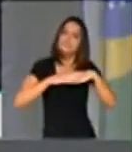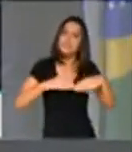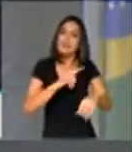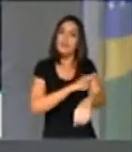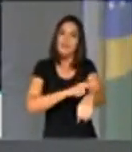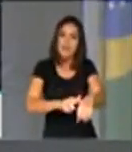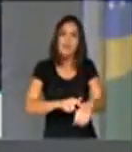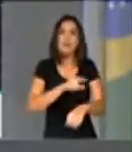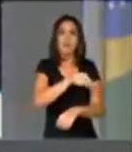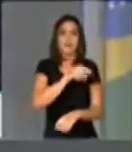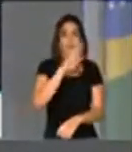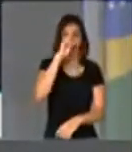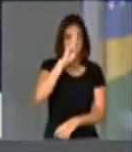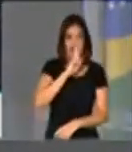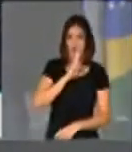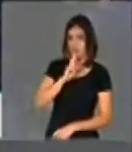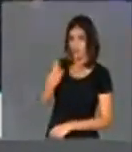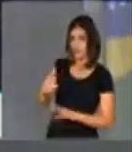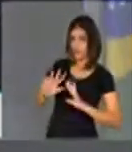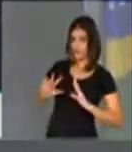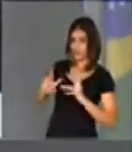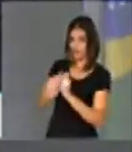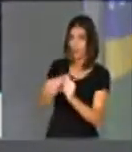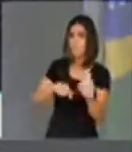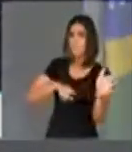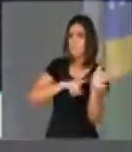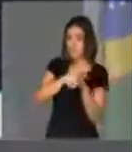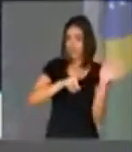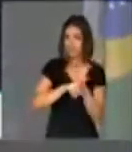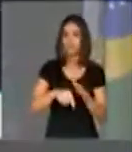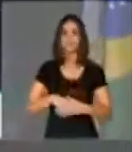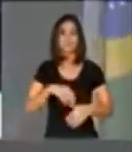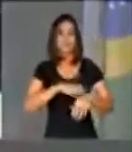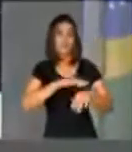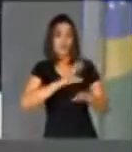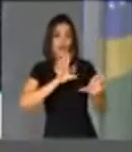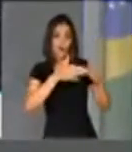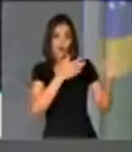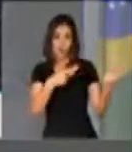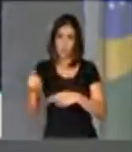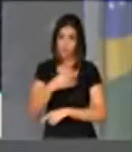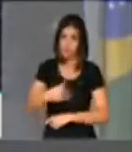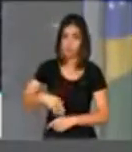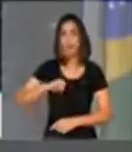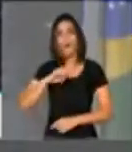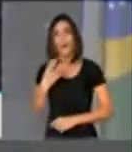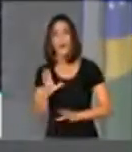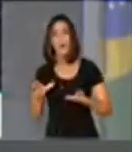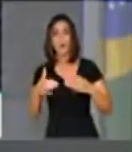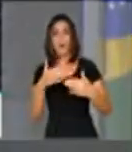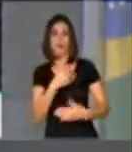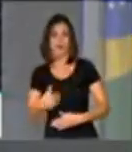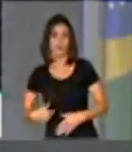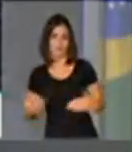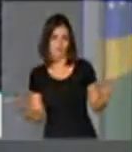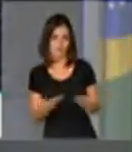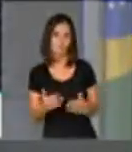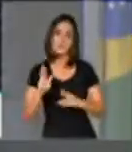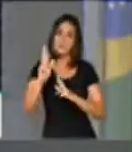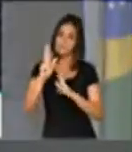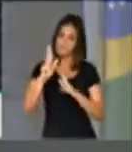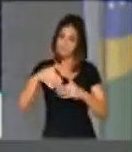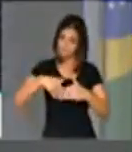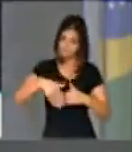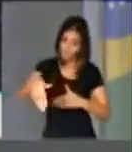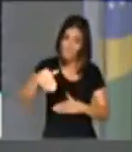pelo senhor ter respondido todas as perguntas. Sejam deles ou sejam daqui. Eu espero que daqui